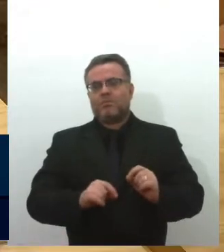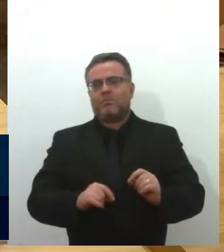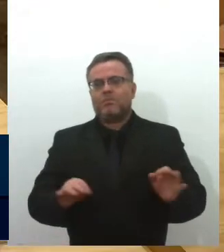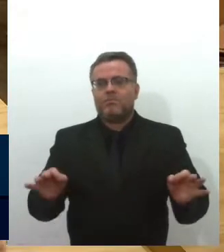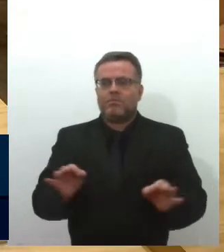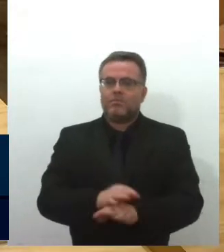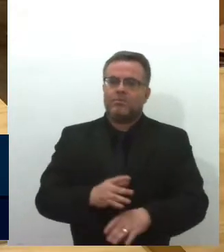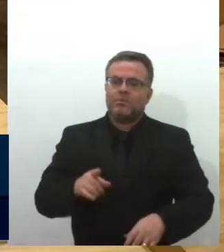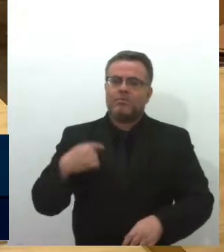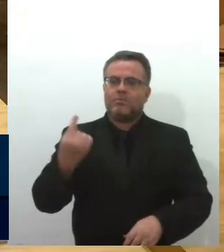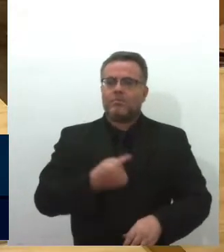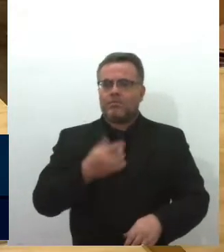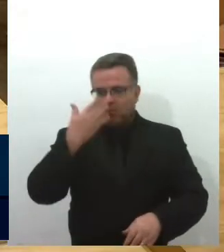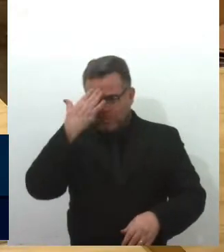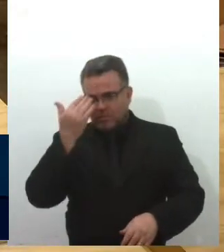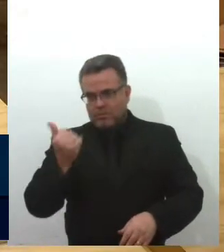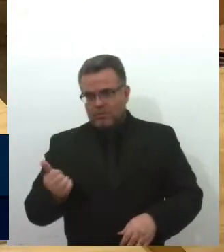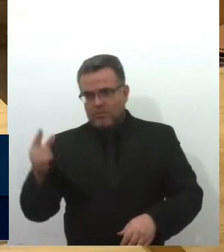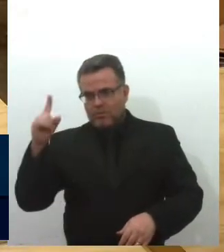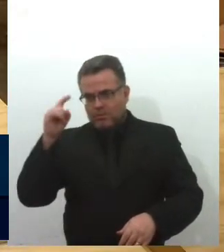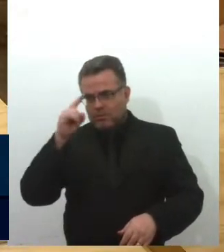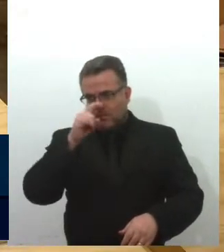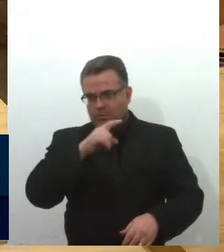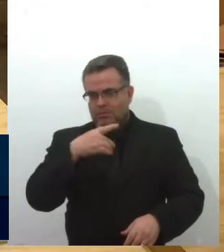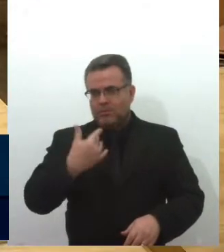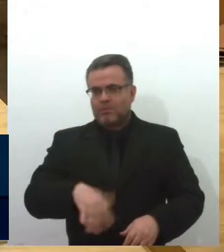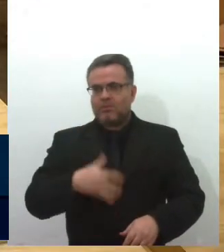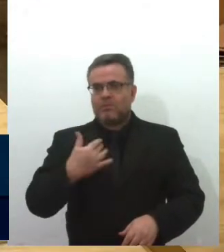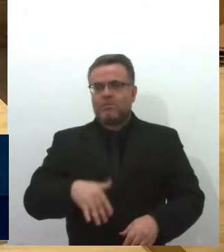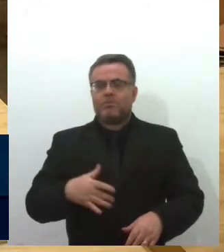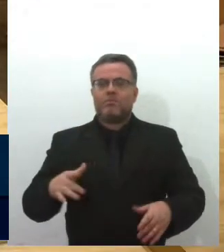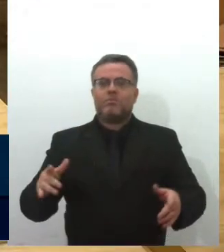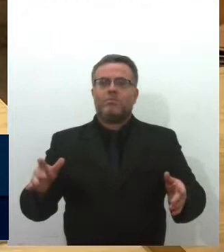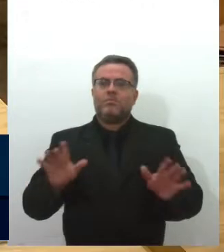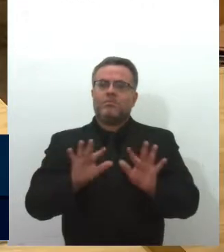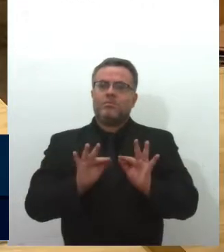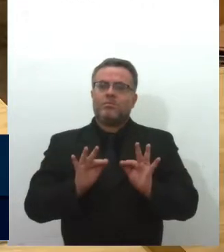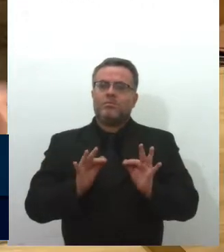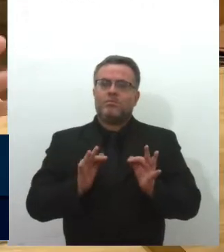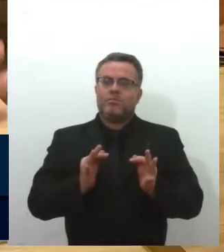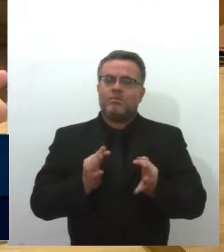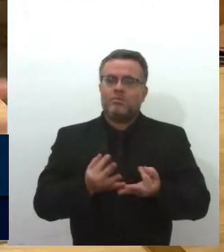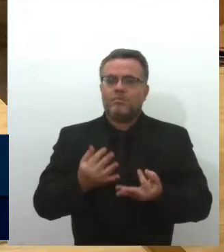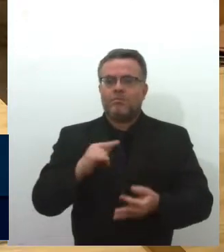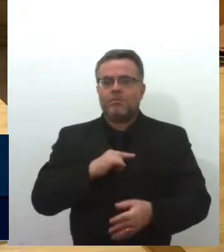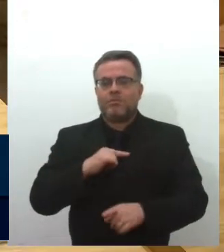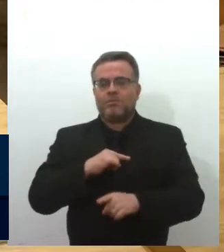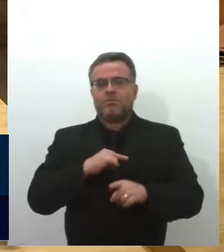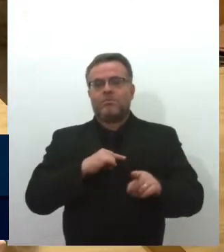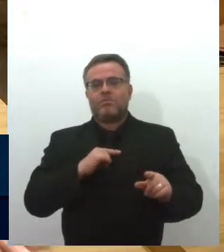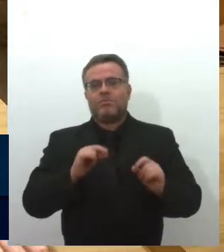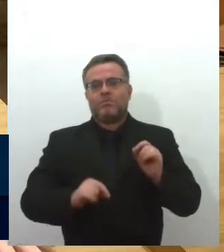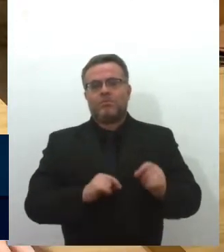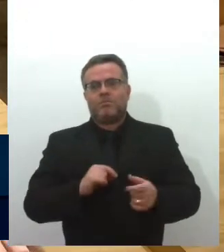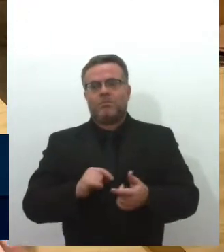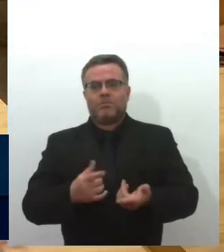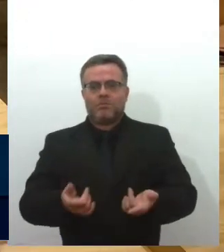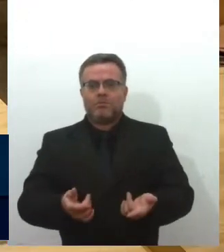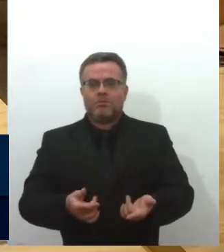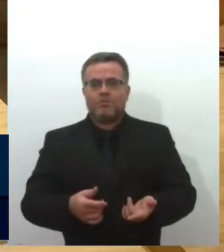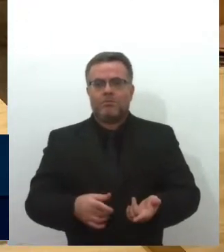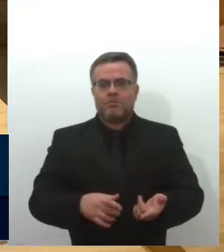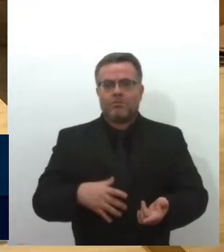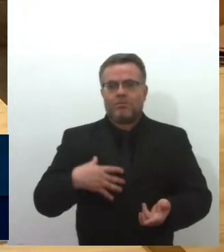Nós sabemos das dificuldades que os familiares enfrentam quando tem um filho